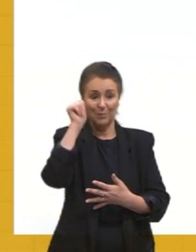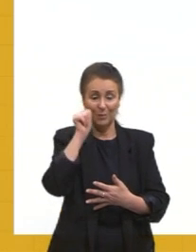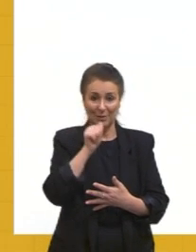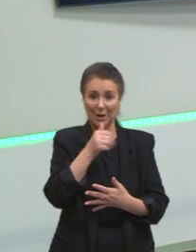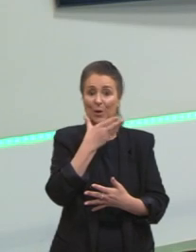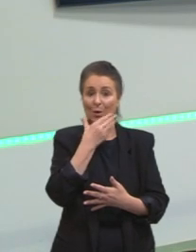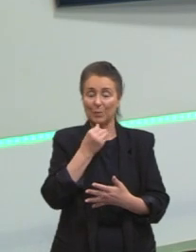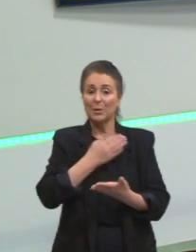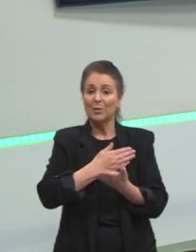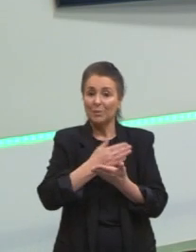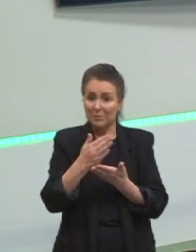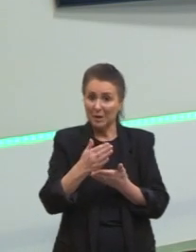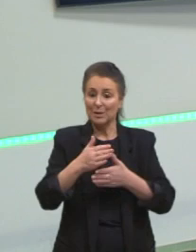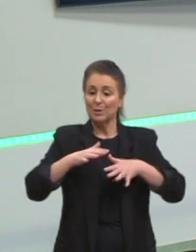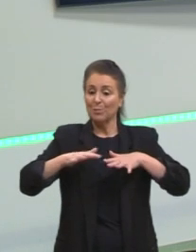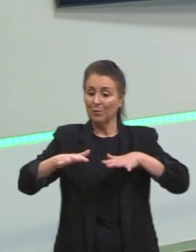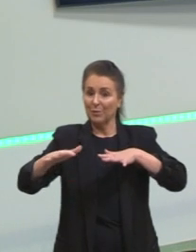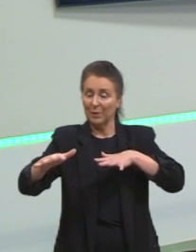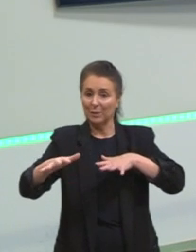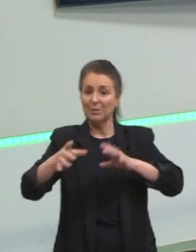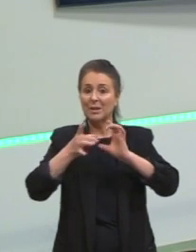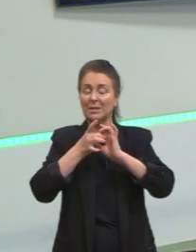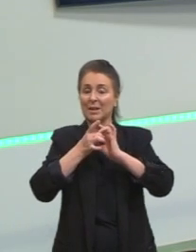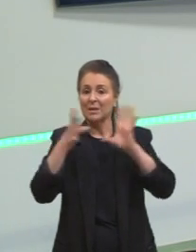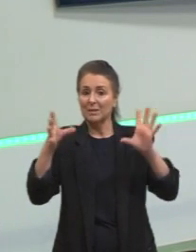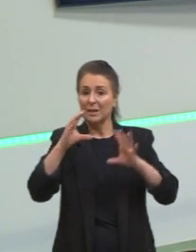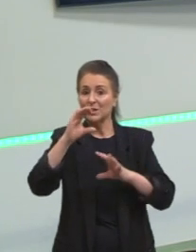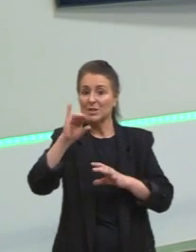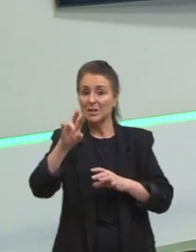civil. Muito importante esse movimento.